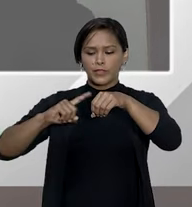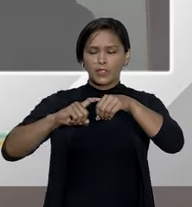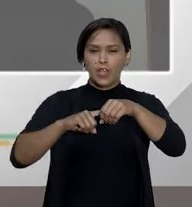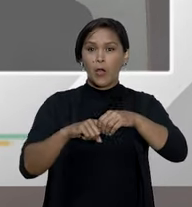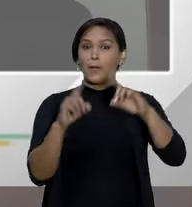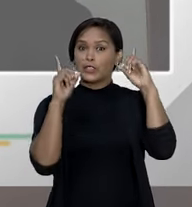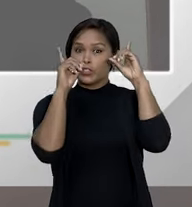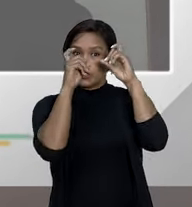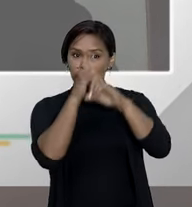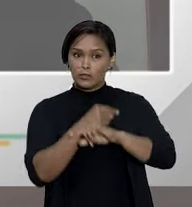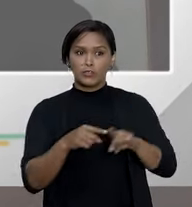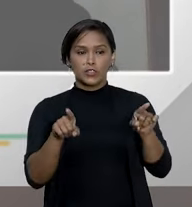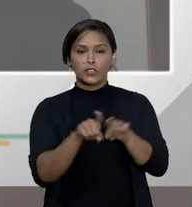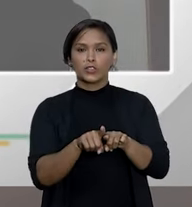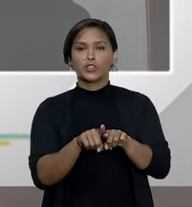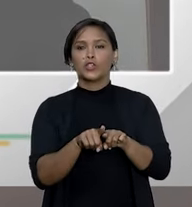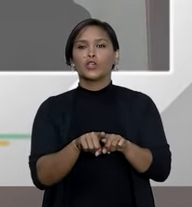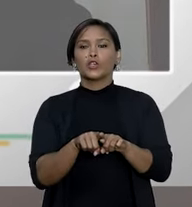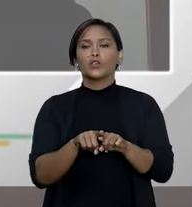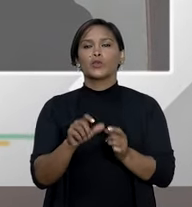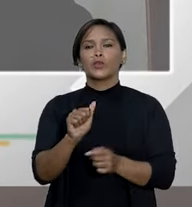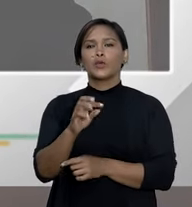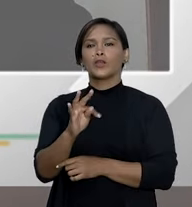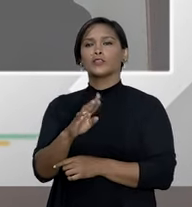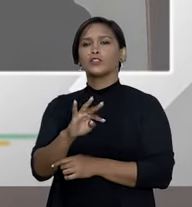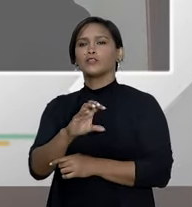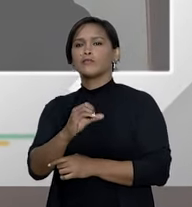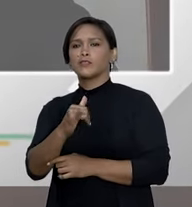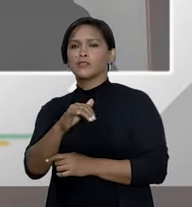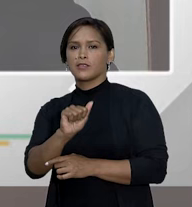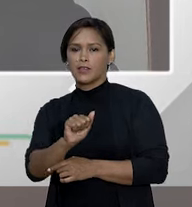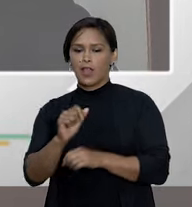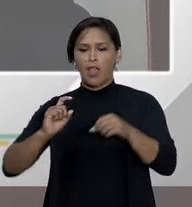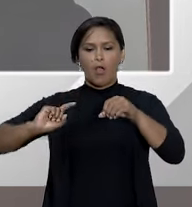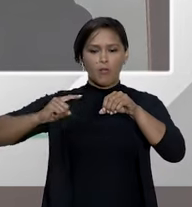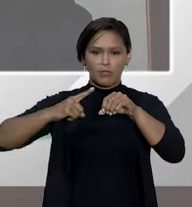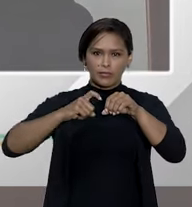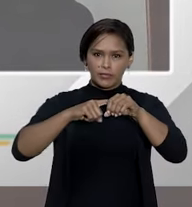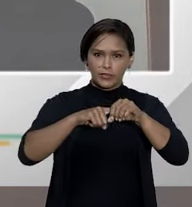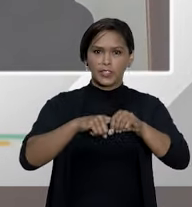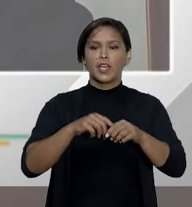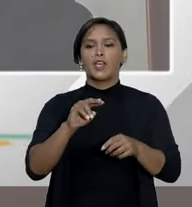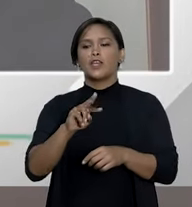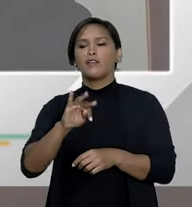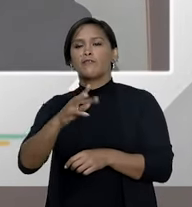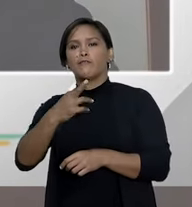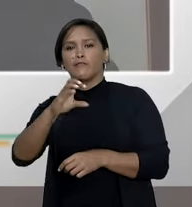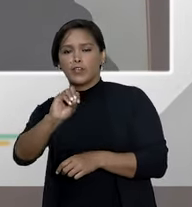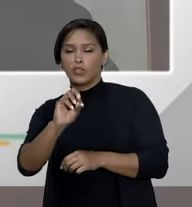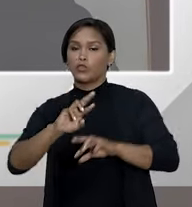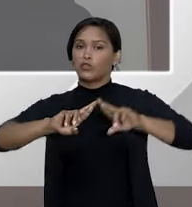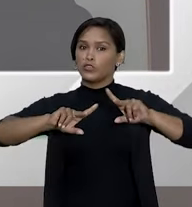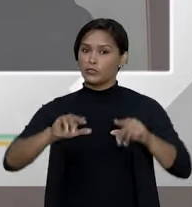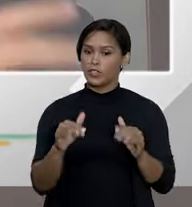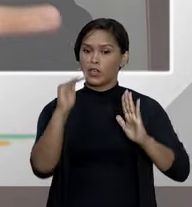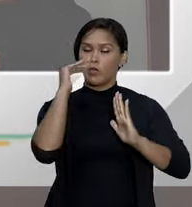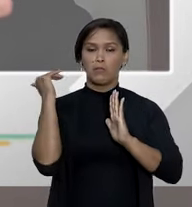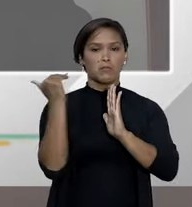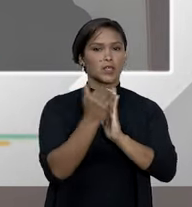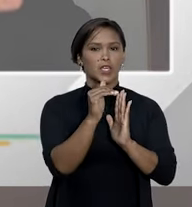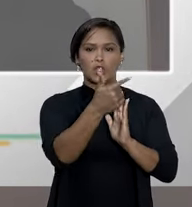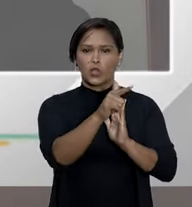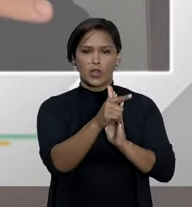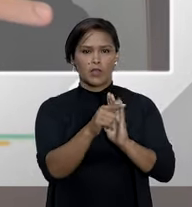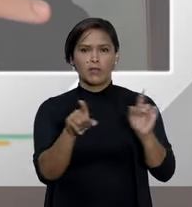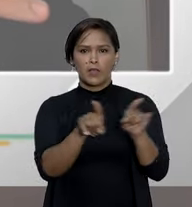complexo que o de inseminação artificial e que se o de inseminação artificial não era de cobertura obrigatória que